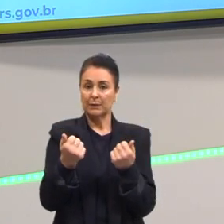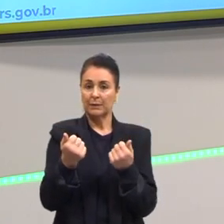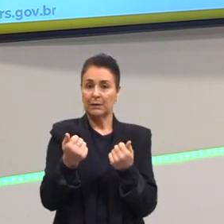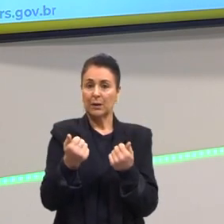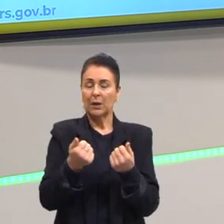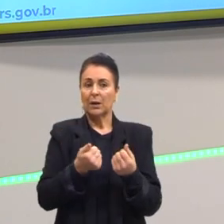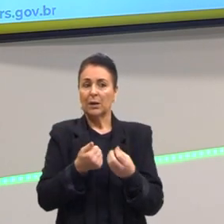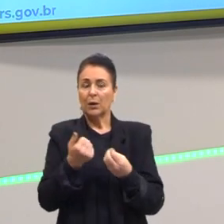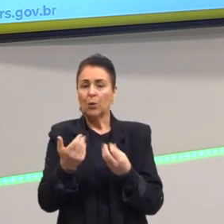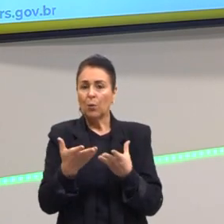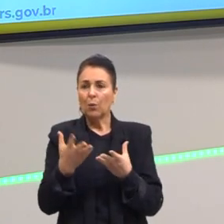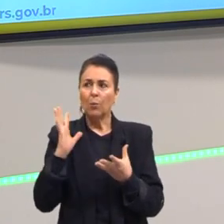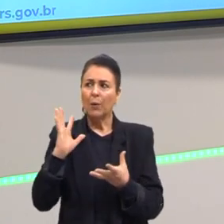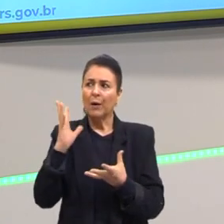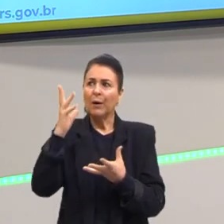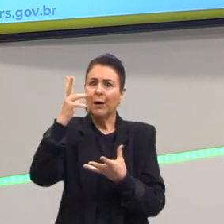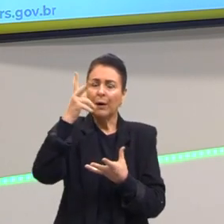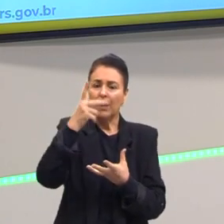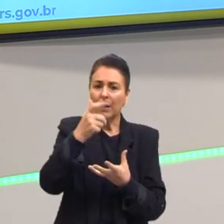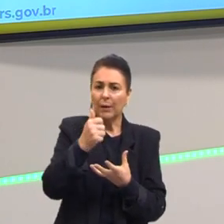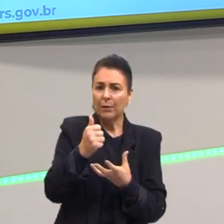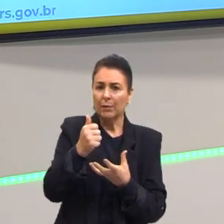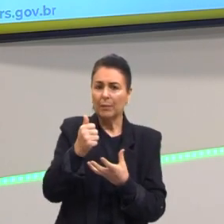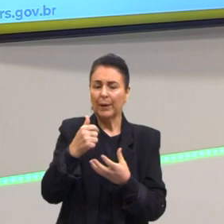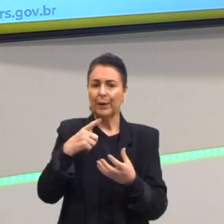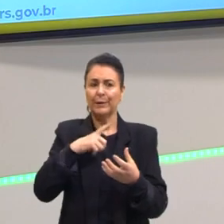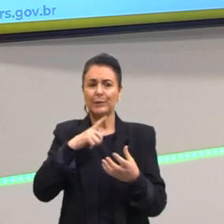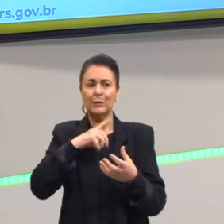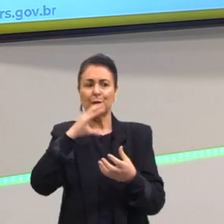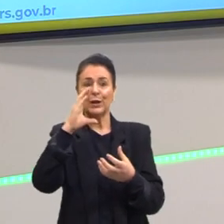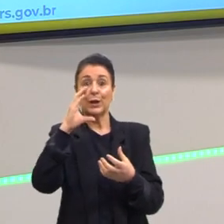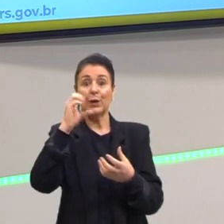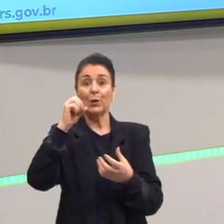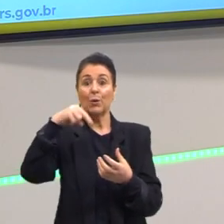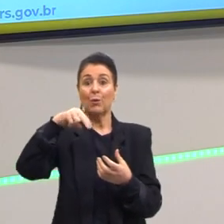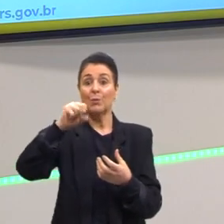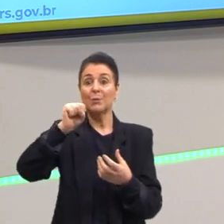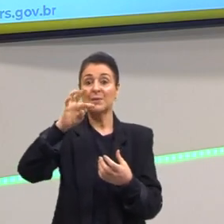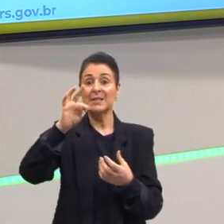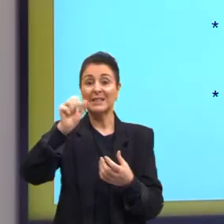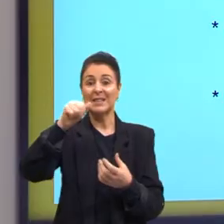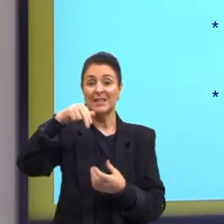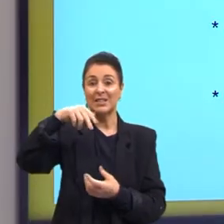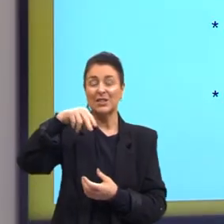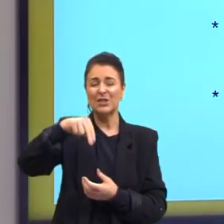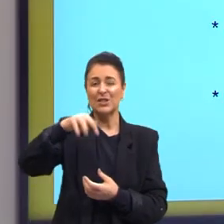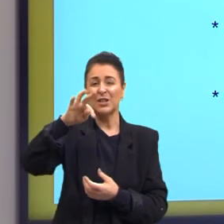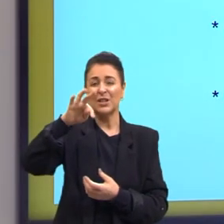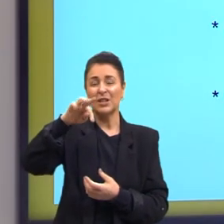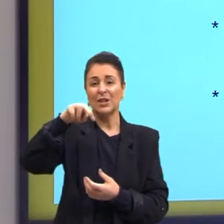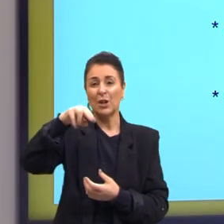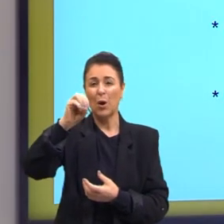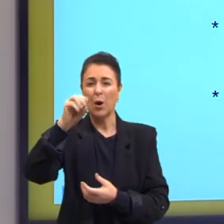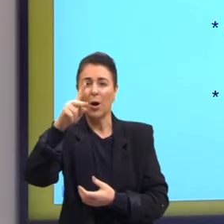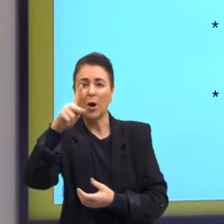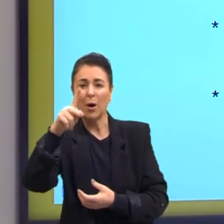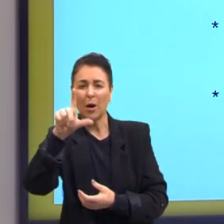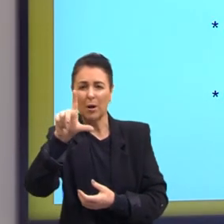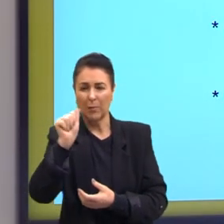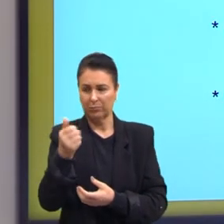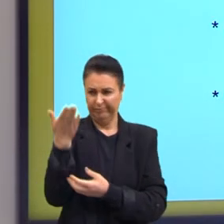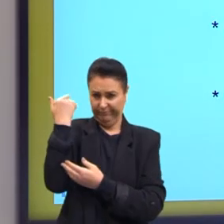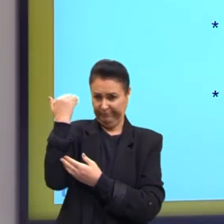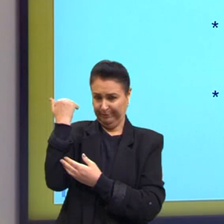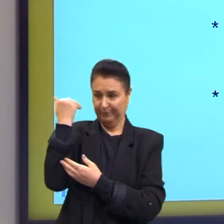Com a tomada, voltando à tomada de Constantinopla, os europeus partem em busca das navegações de forma intencional.